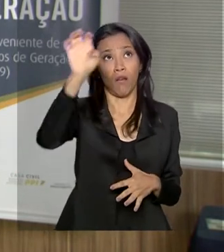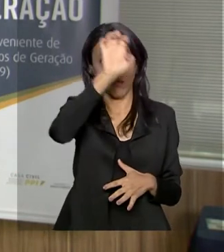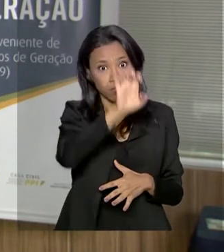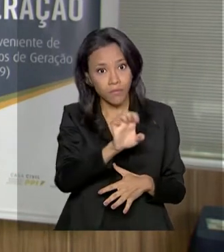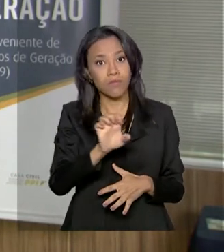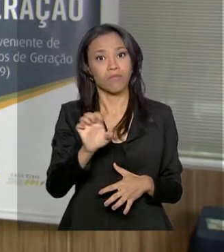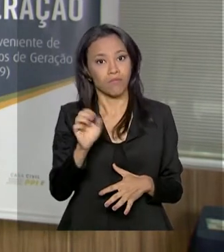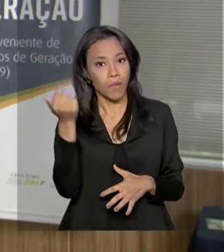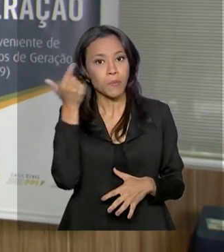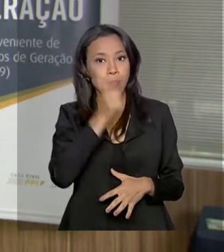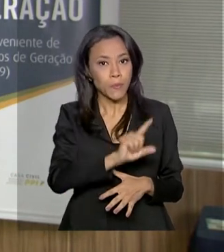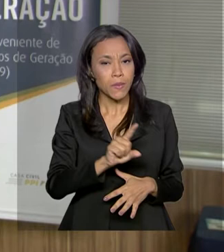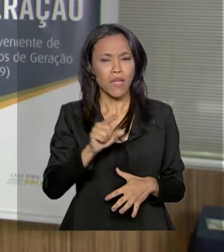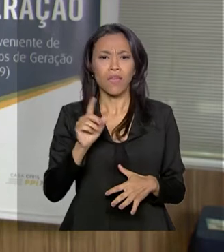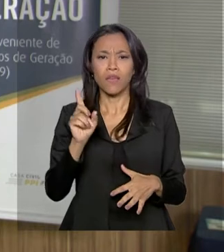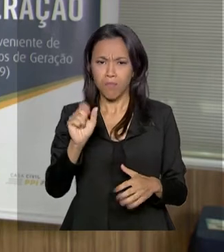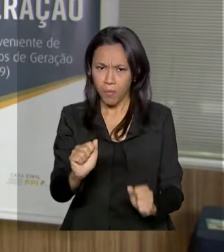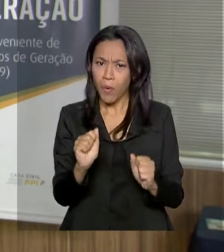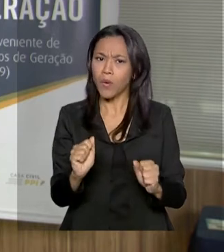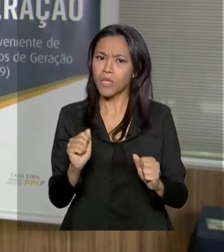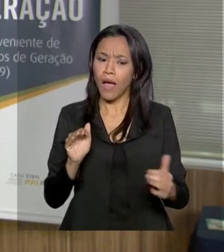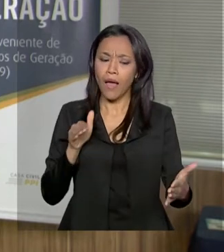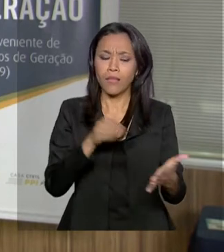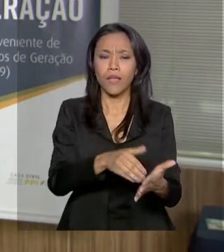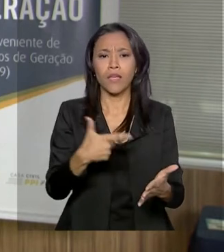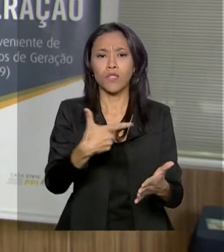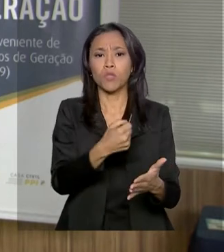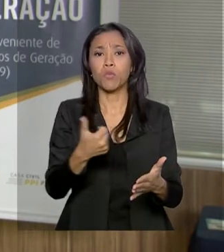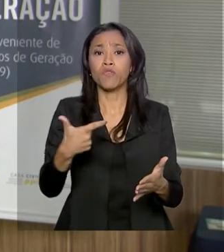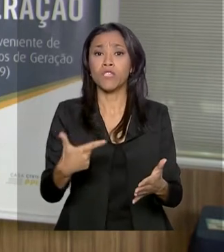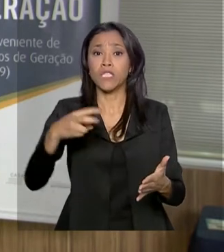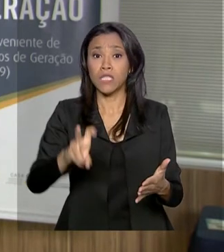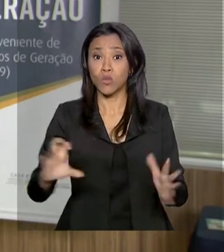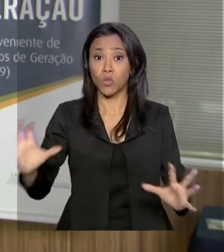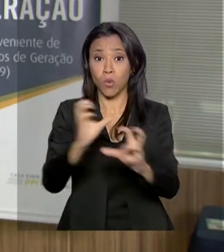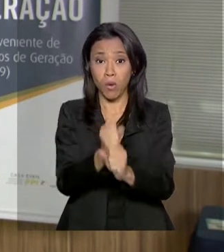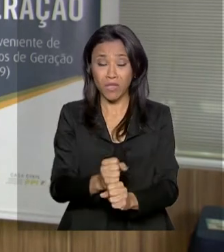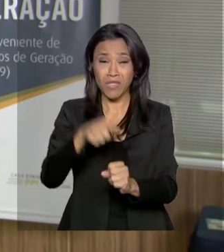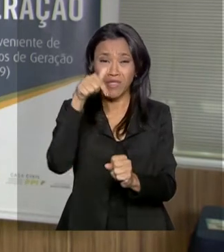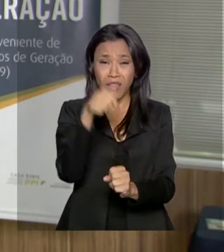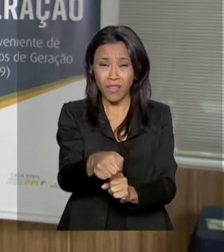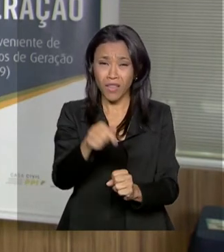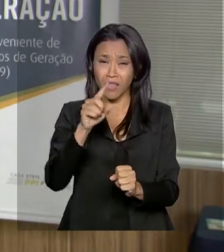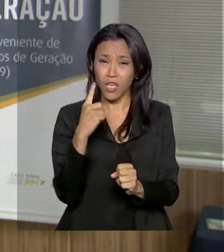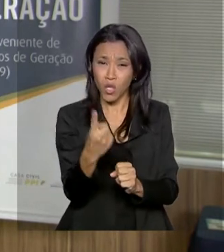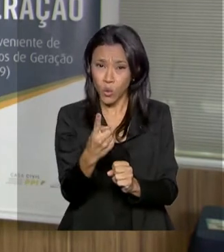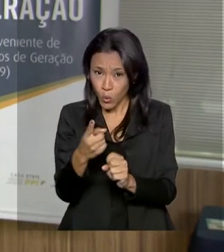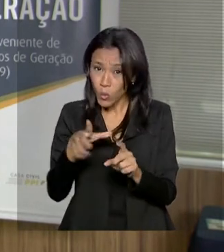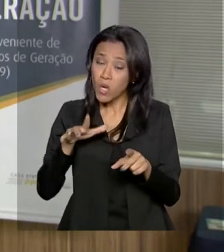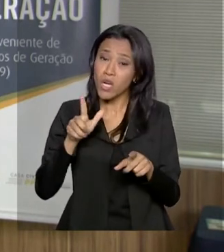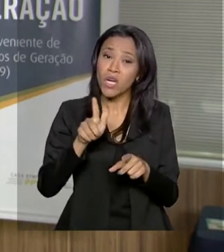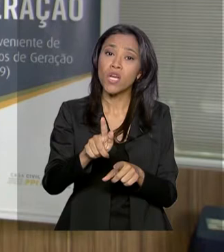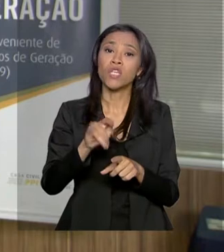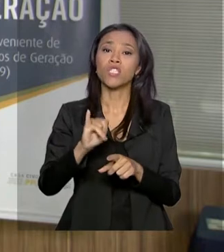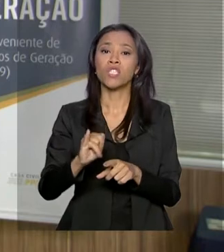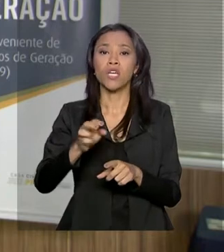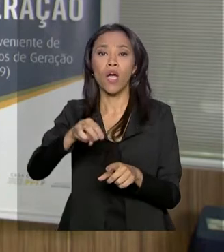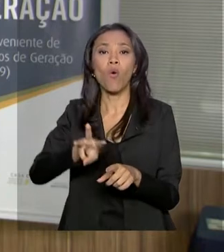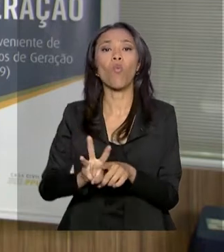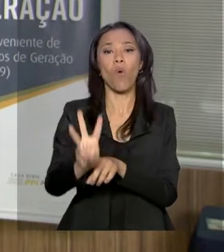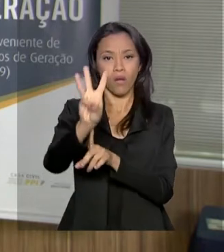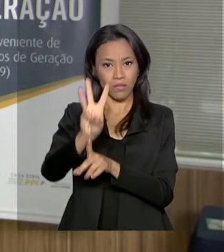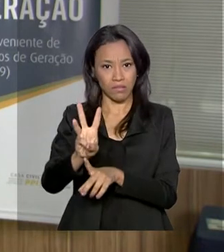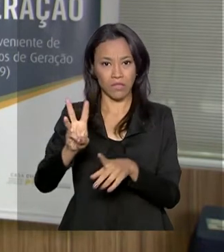a partir de 2025. Os empreendimentos somam 71 gigawatts de potência instalada, mas